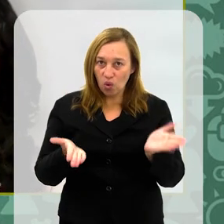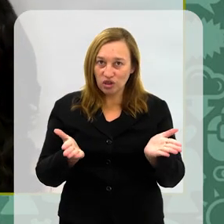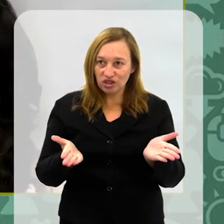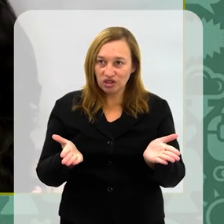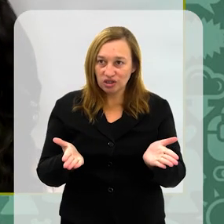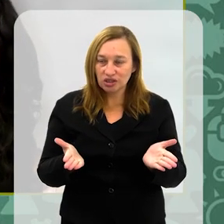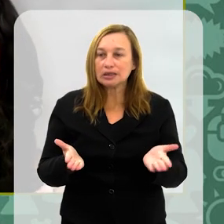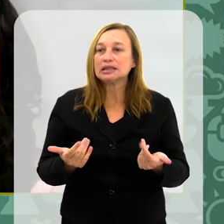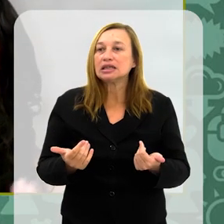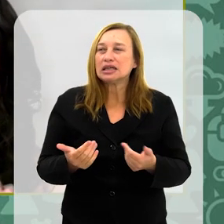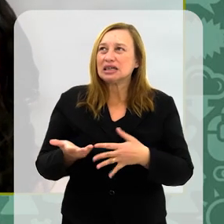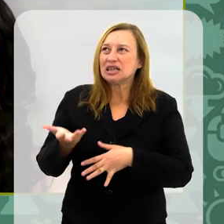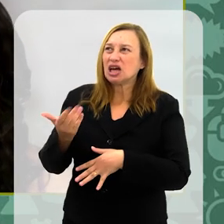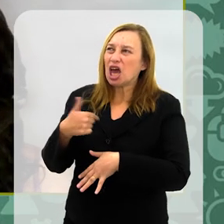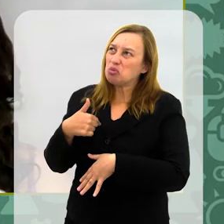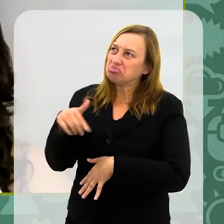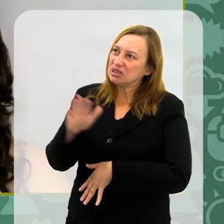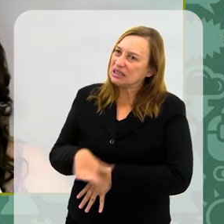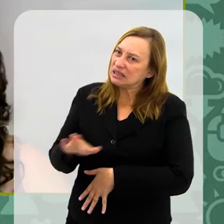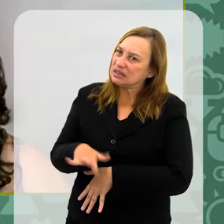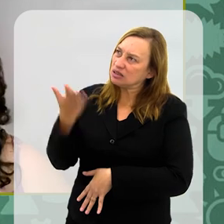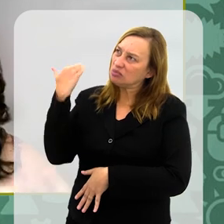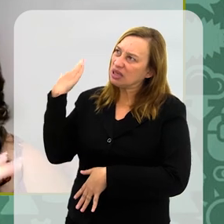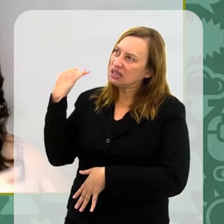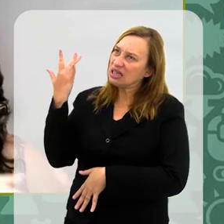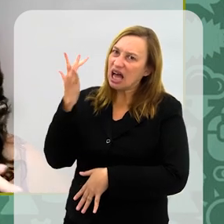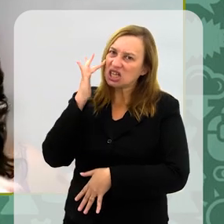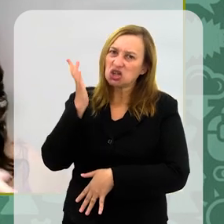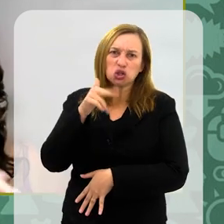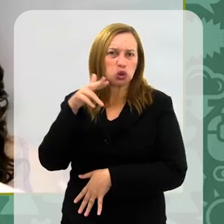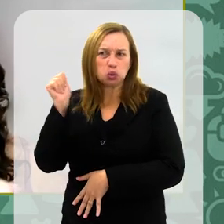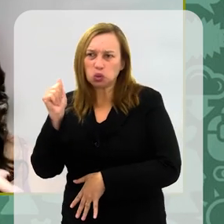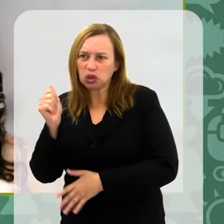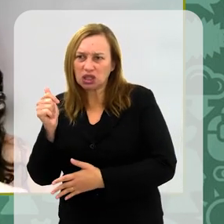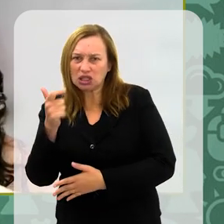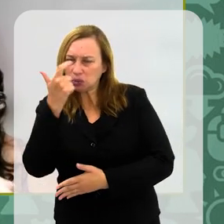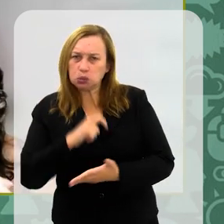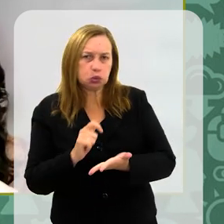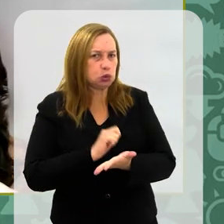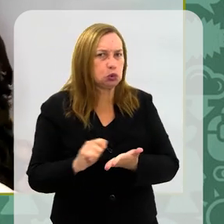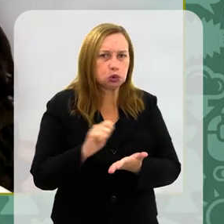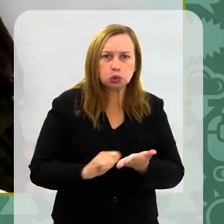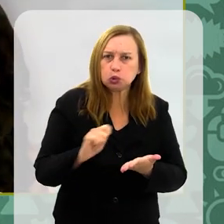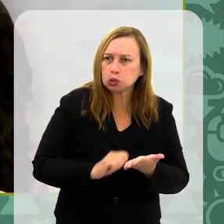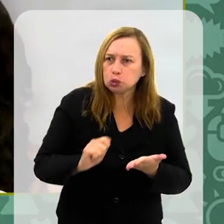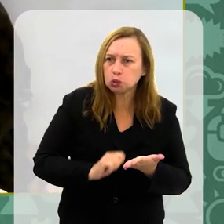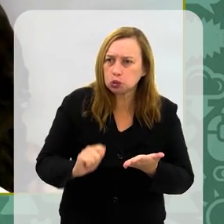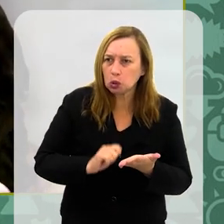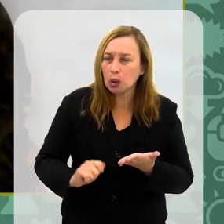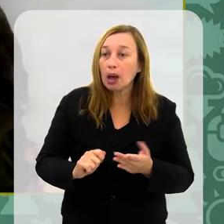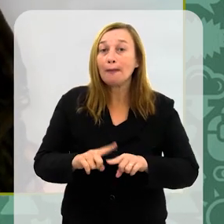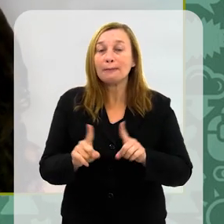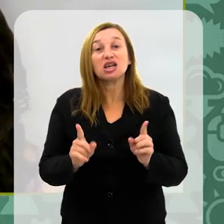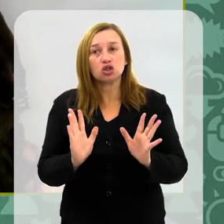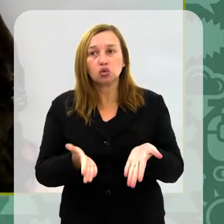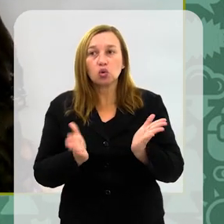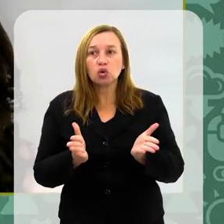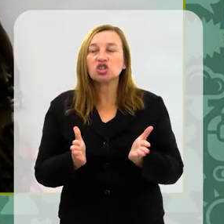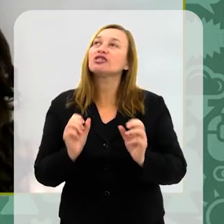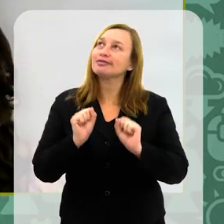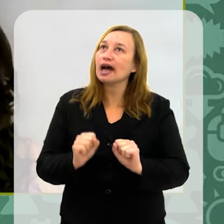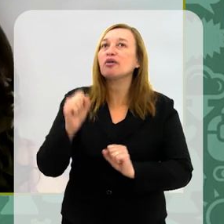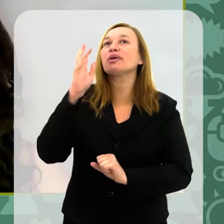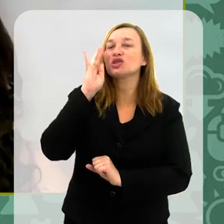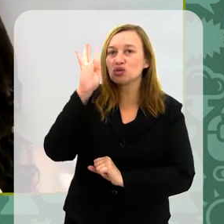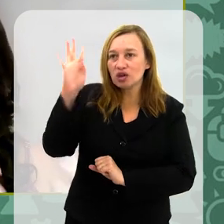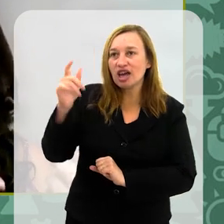quando eu era criança também, e não era algo que eu falava, tipo, olha, ser escritor é uma profissão que dá para vir juntar, sabe? Que dá